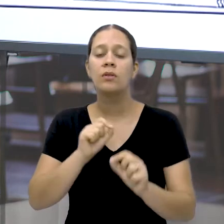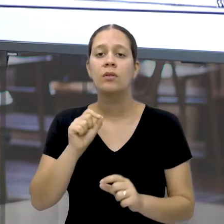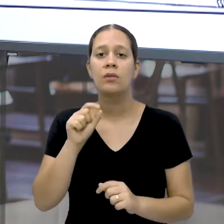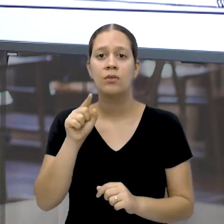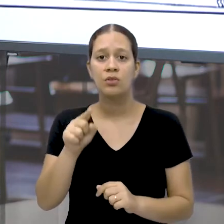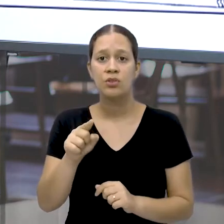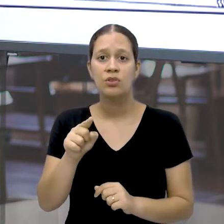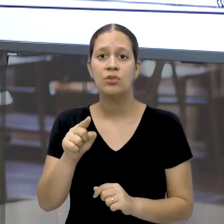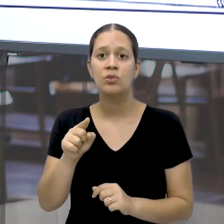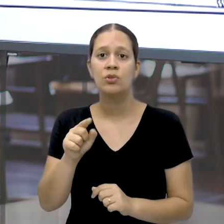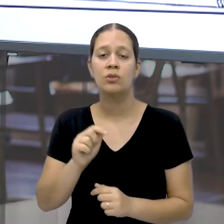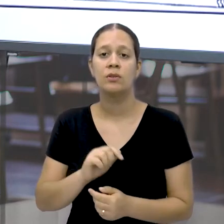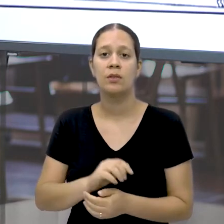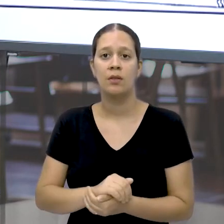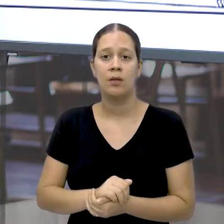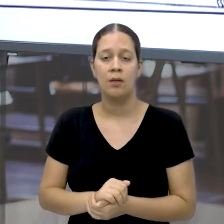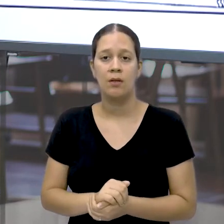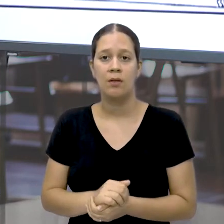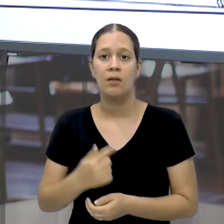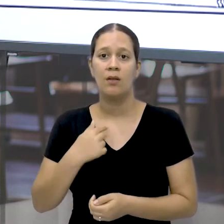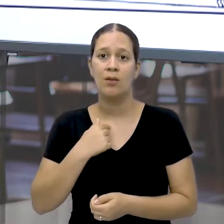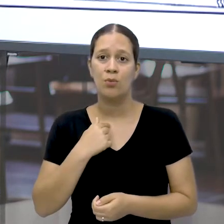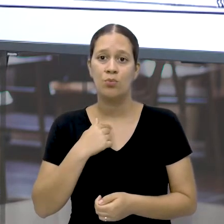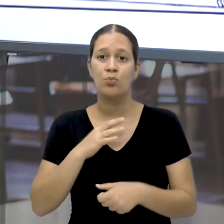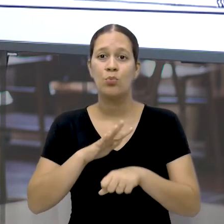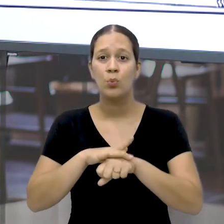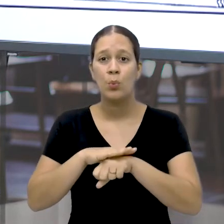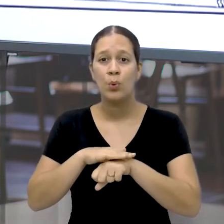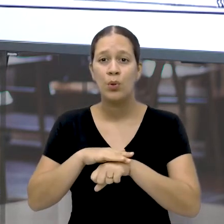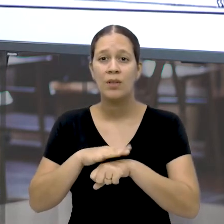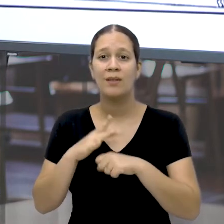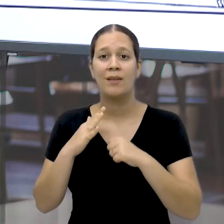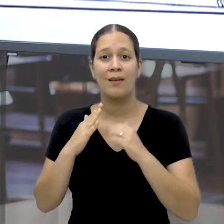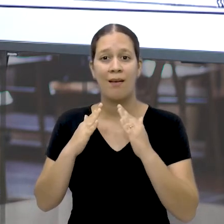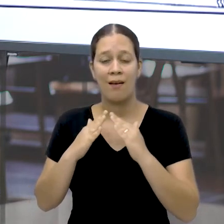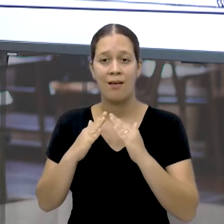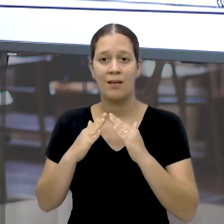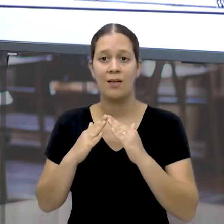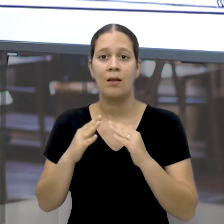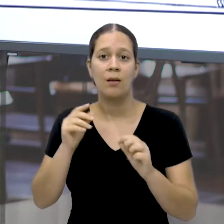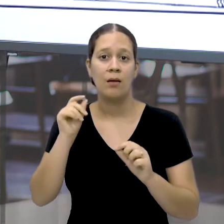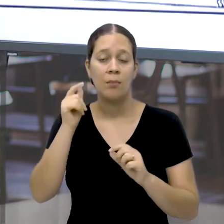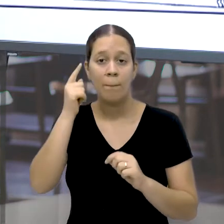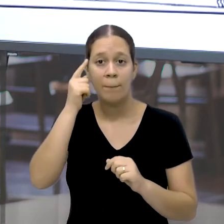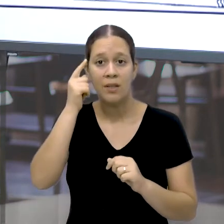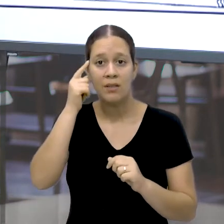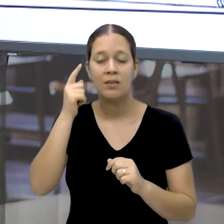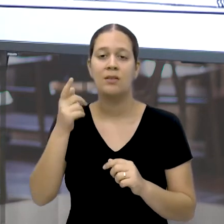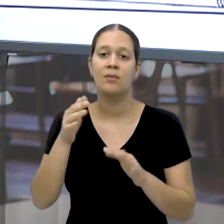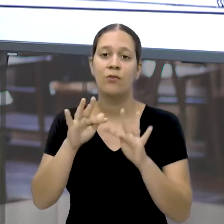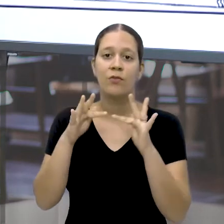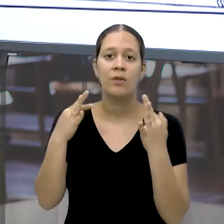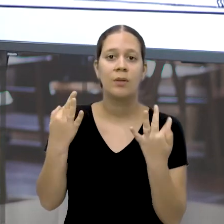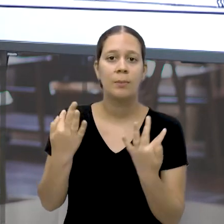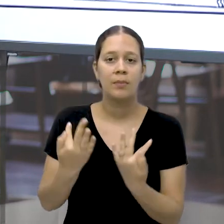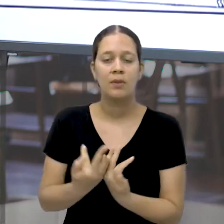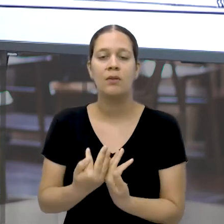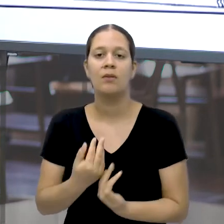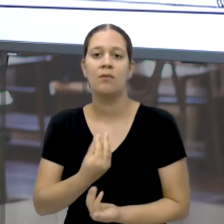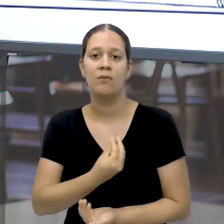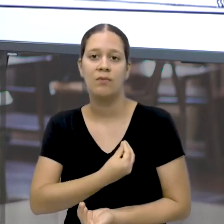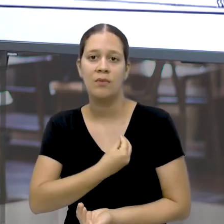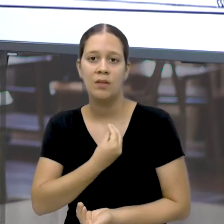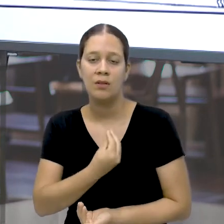ela faz Shhh Estou com o doente Em casa Vocês pensam Alguém parente Alguém querido Que convida Com a